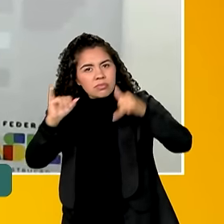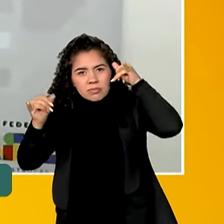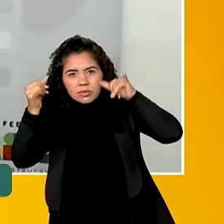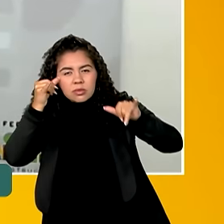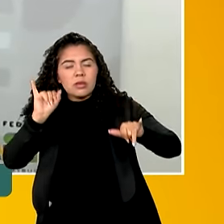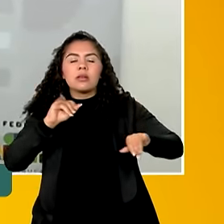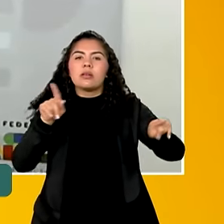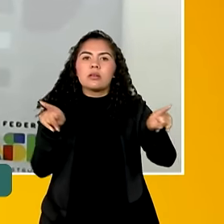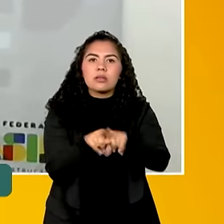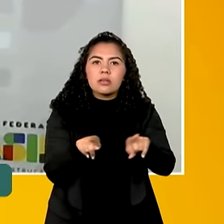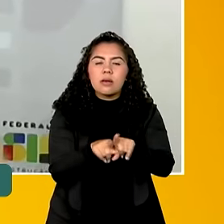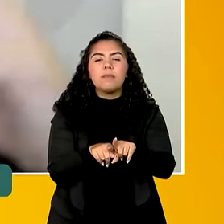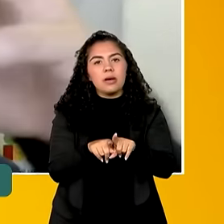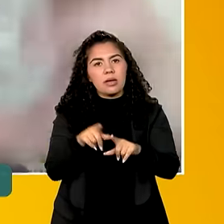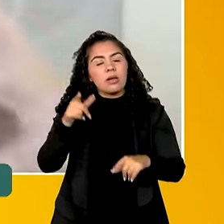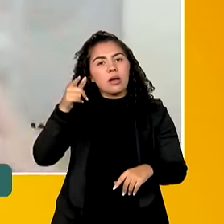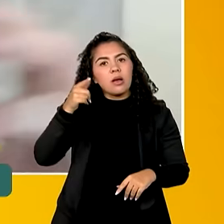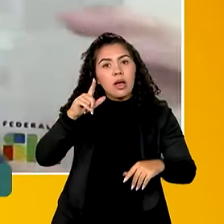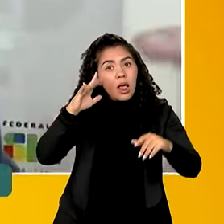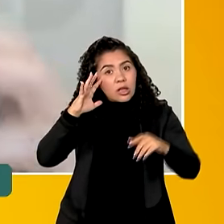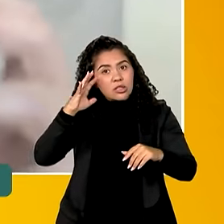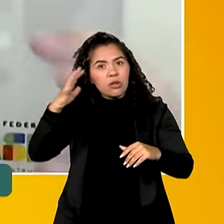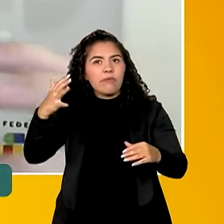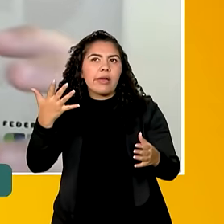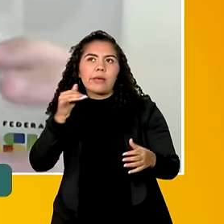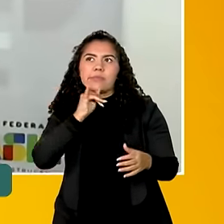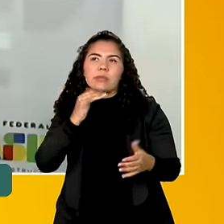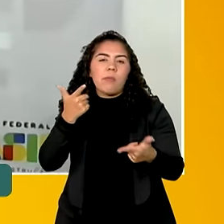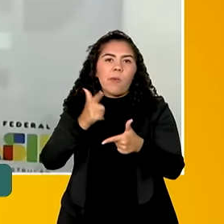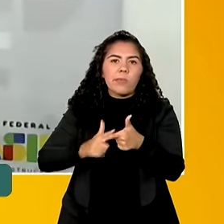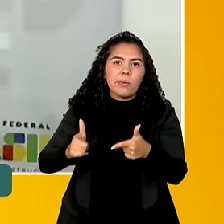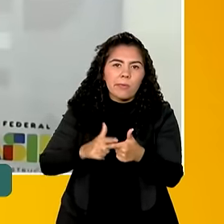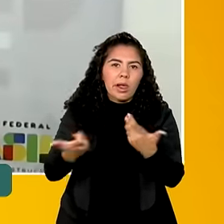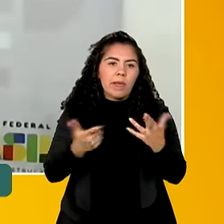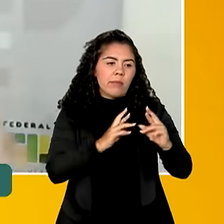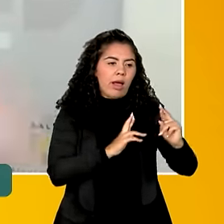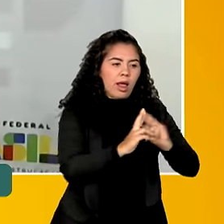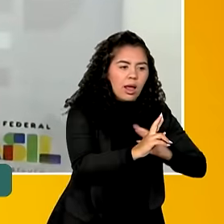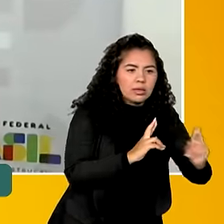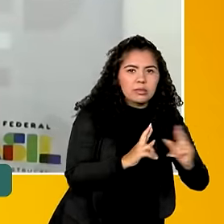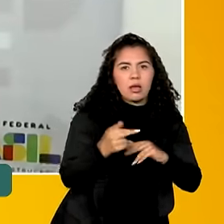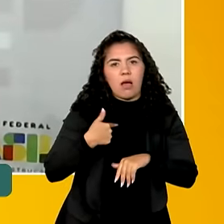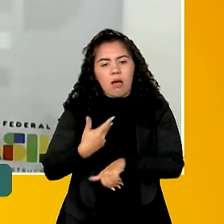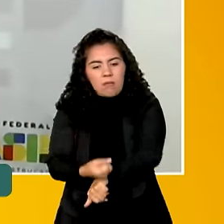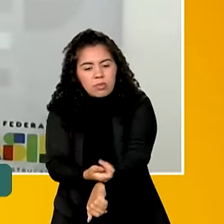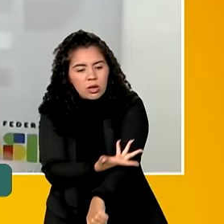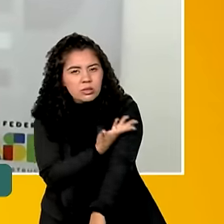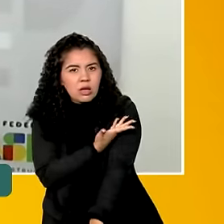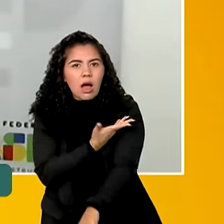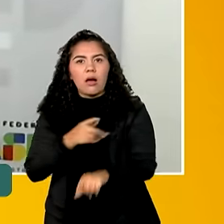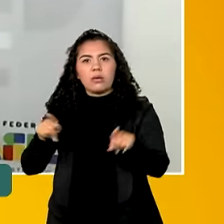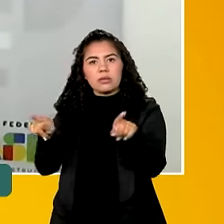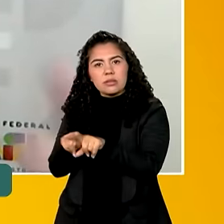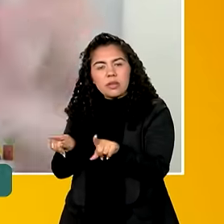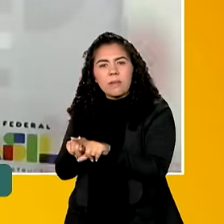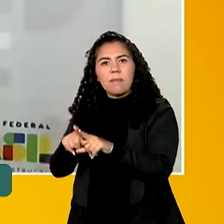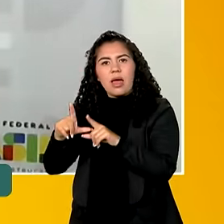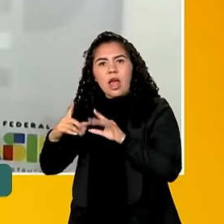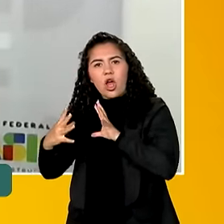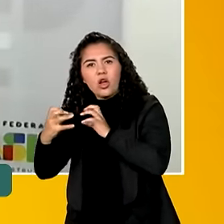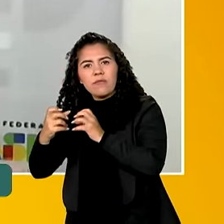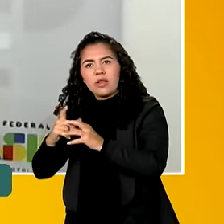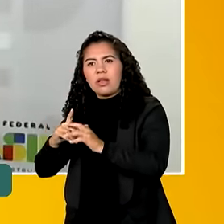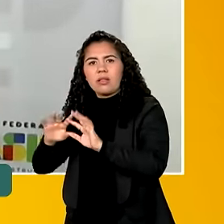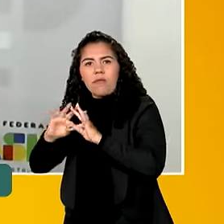exemplo, resolver os nossos problemas relacionais, emocionais ou interpessoais, os nossos conflitos